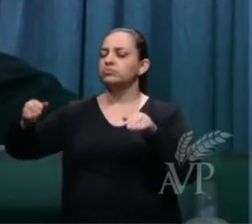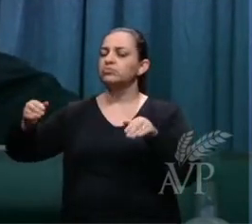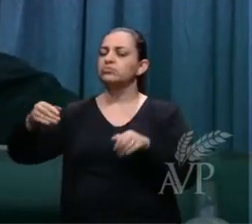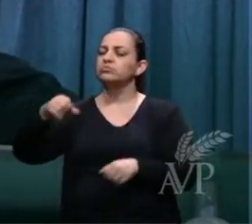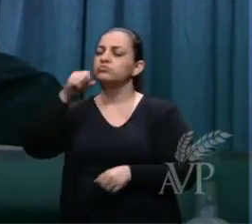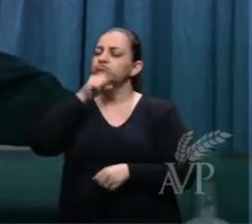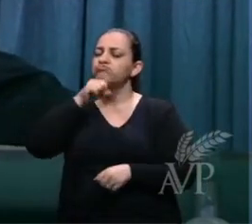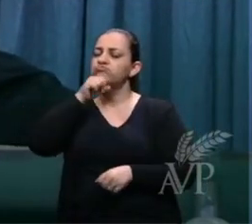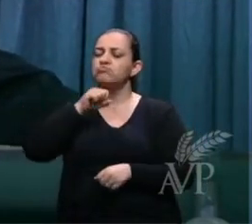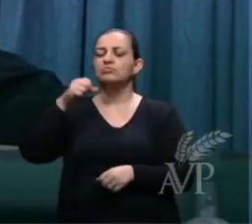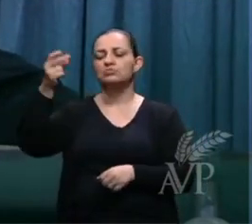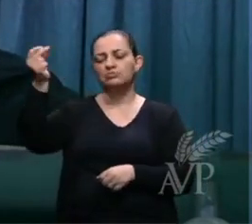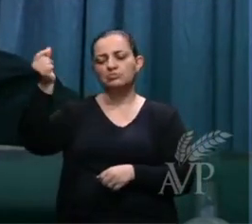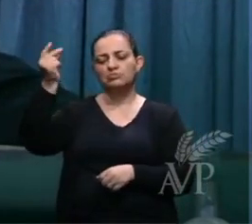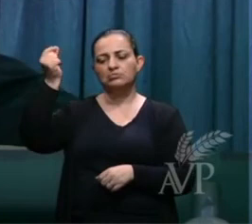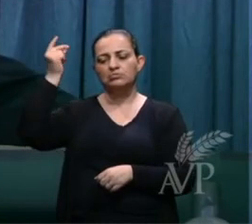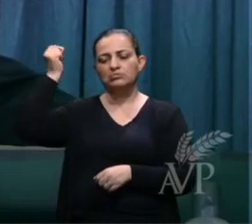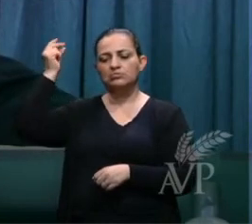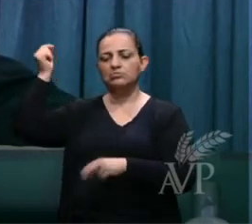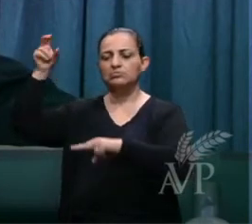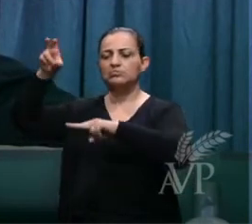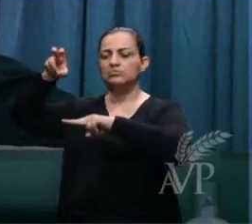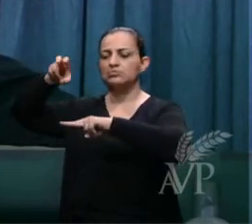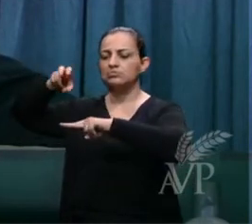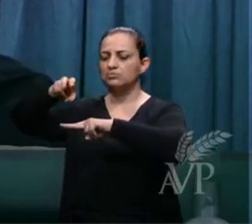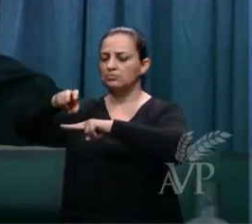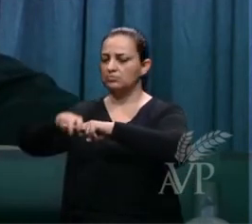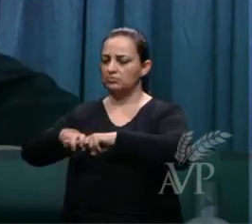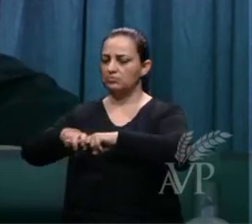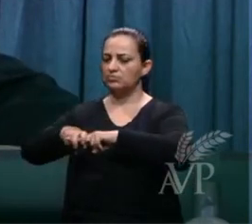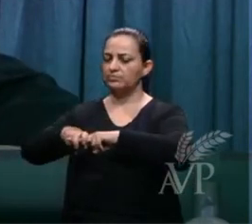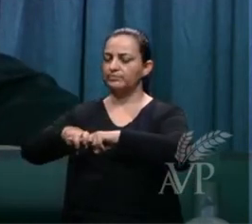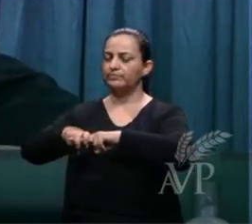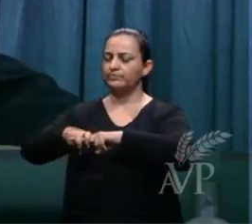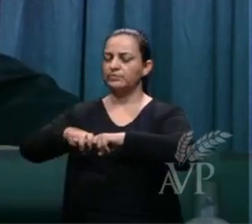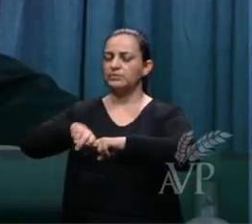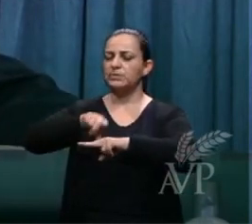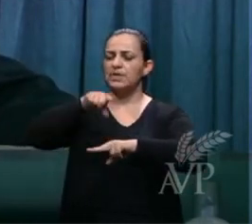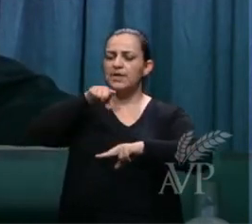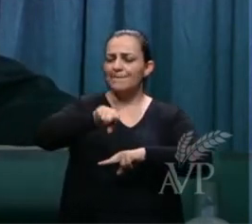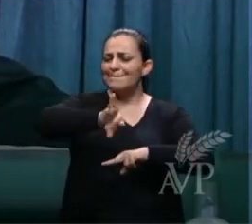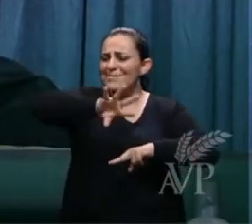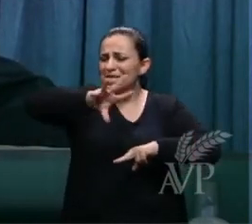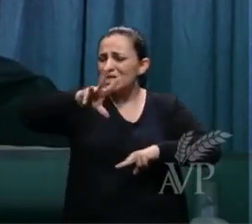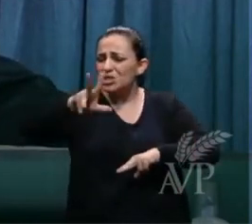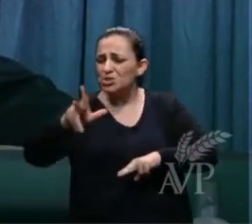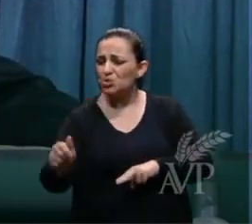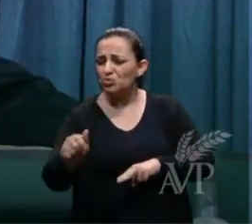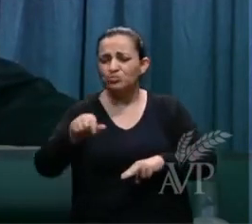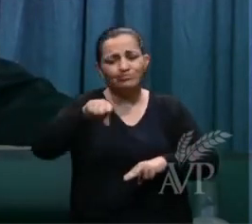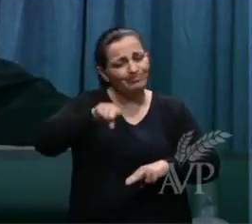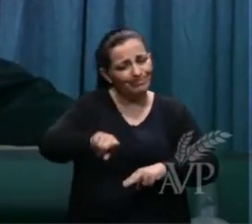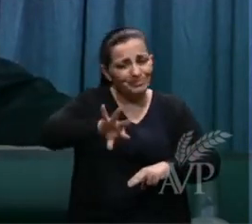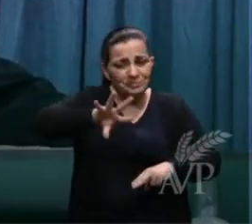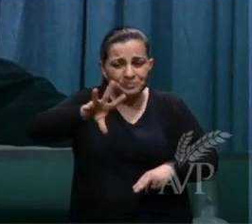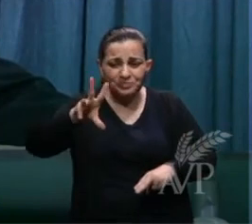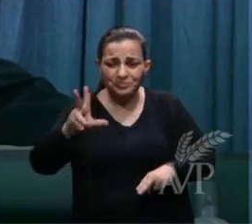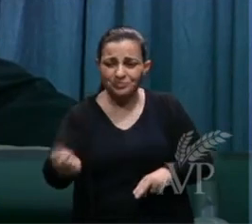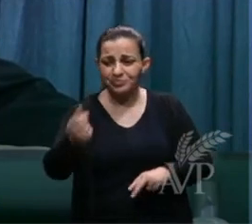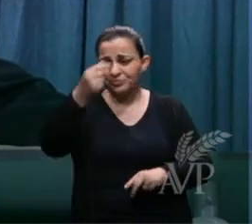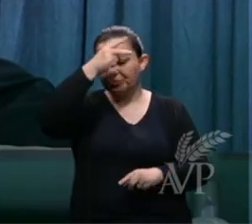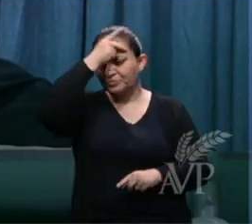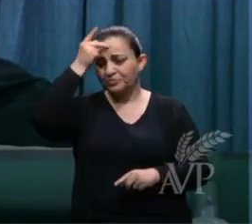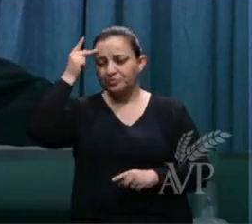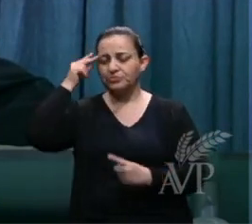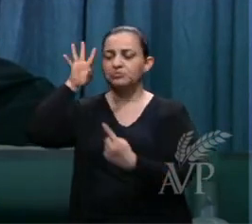dias se assentou e milhões de milhões e milhares de milhares o servia